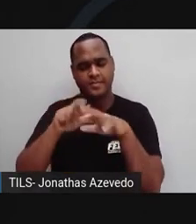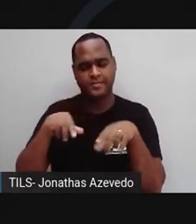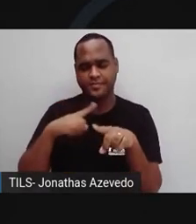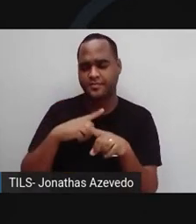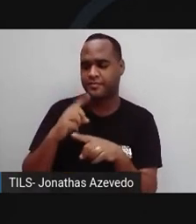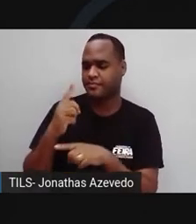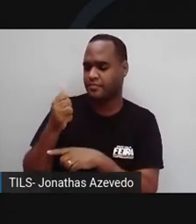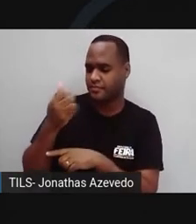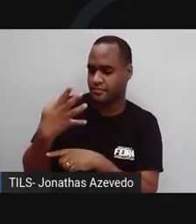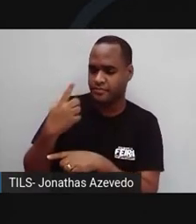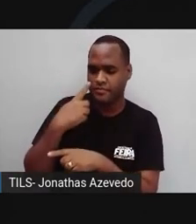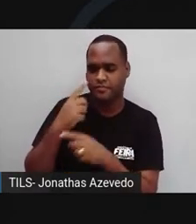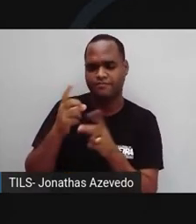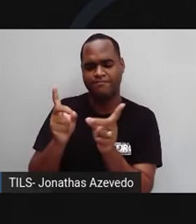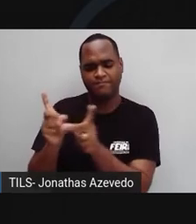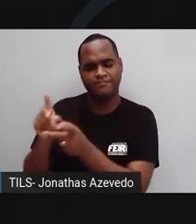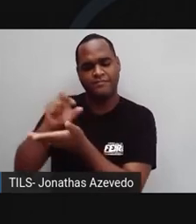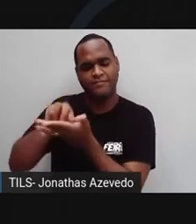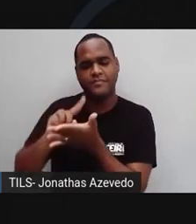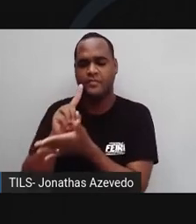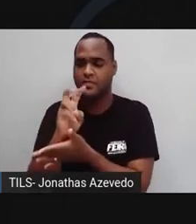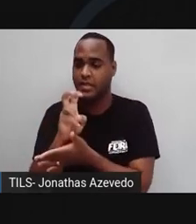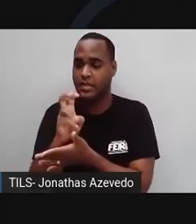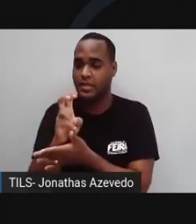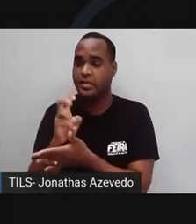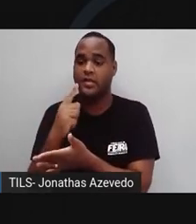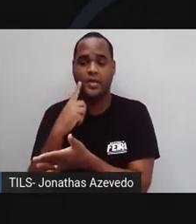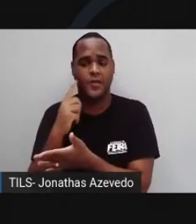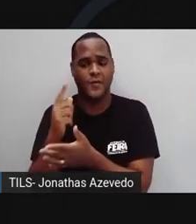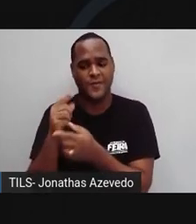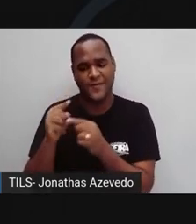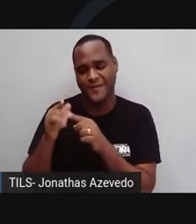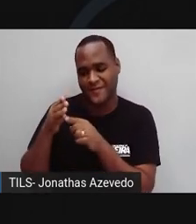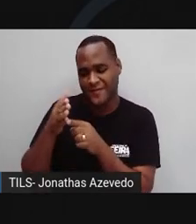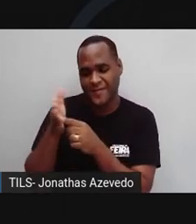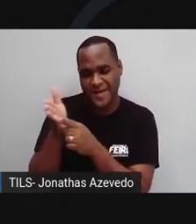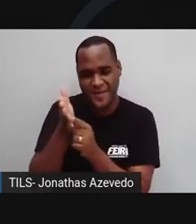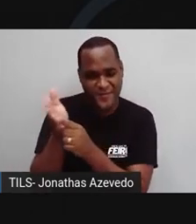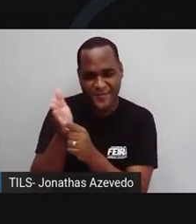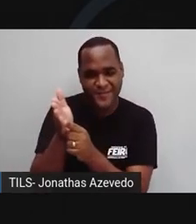14 anos, eu comecei a fazer palestra no Brasil. Aos 15, eu fui no Shark Tank. Aos 16,